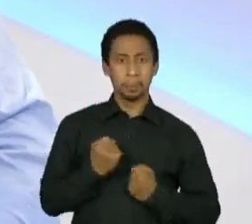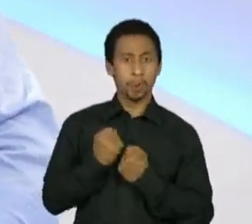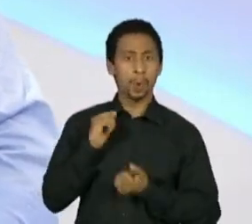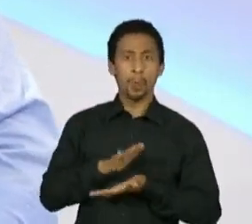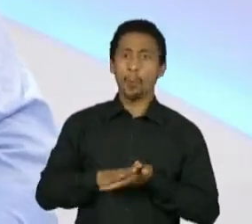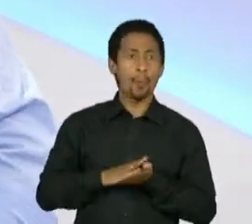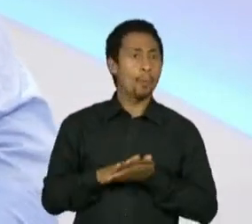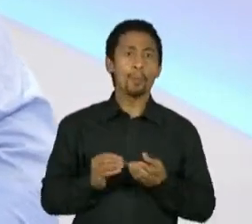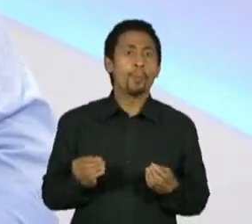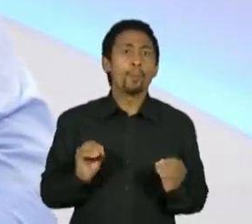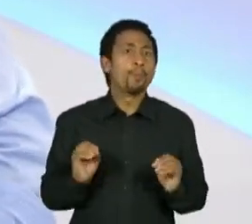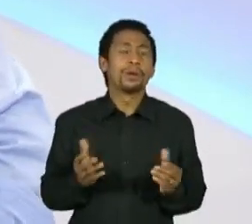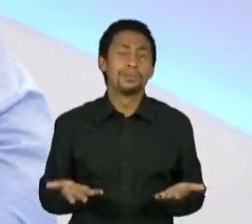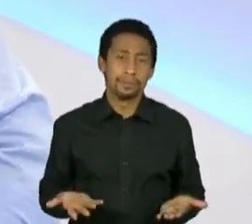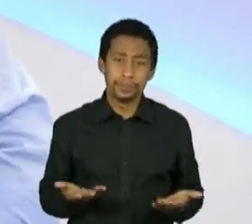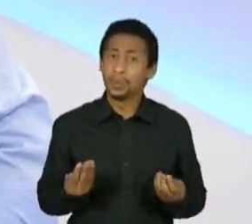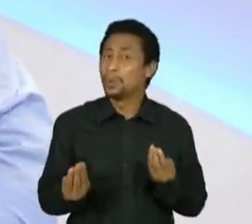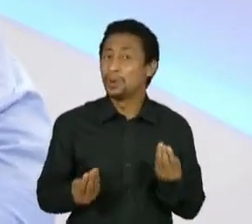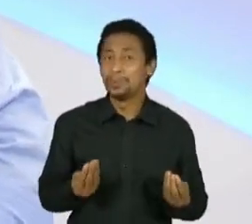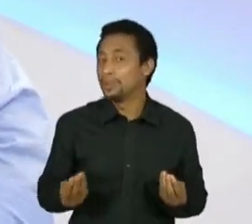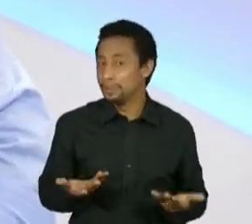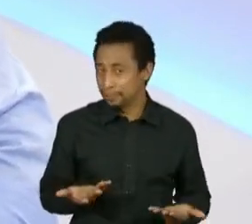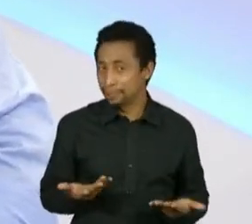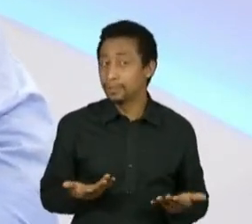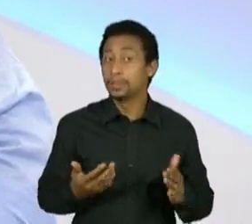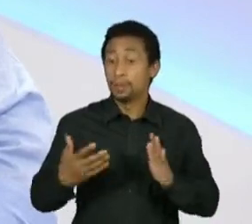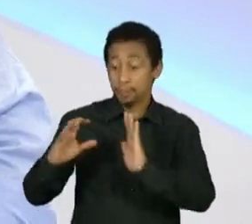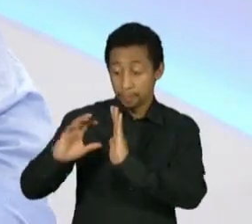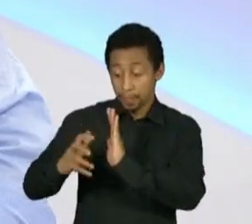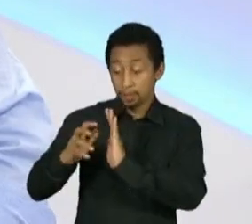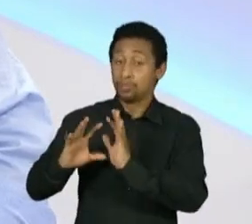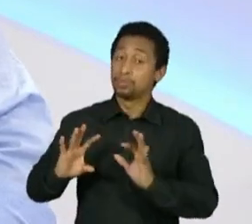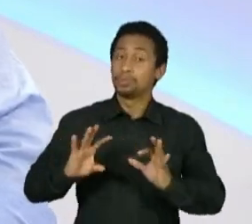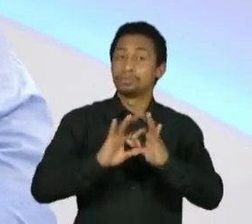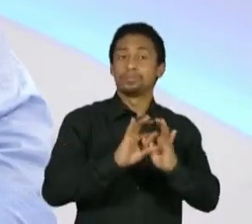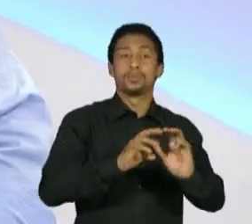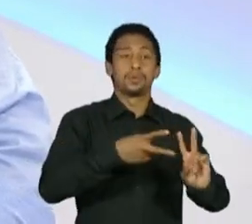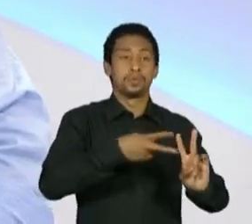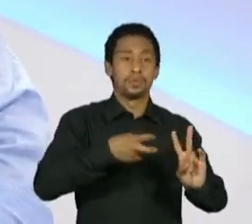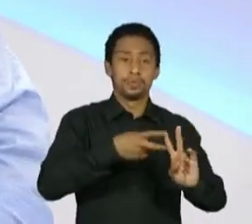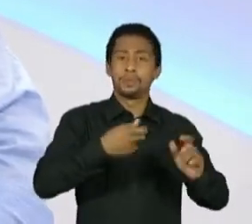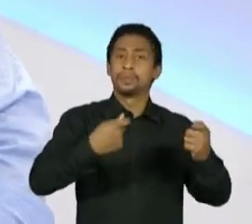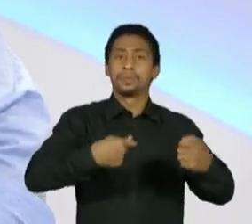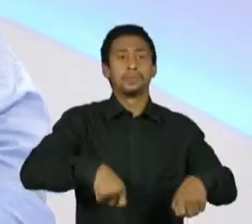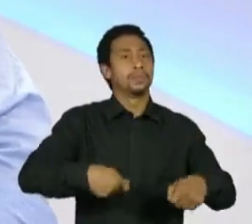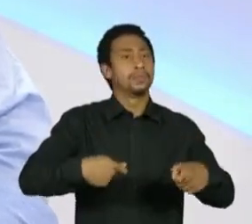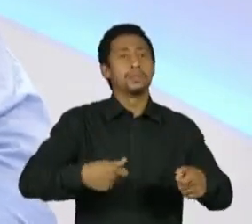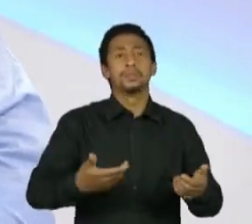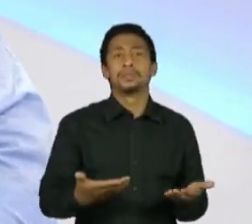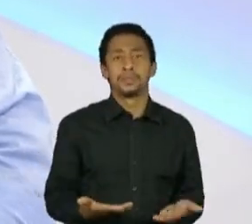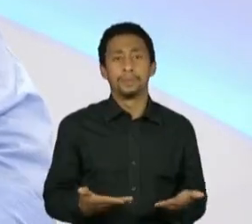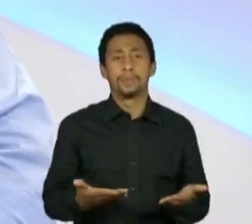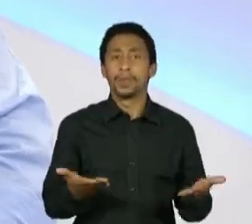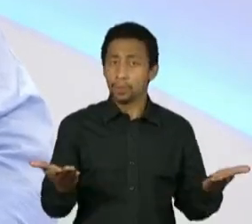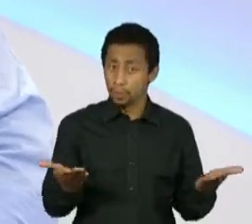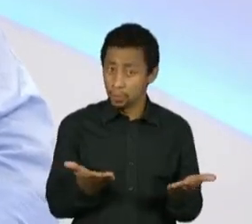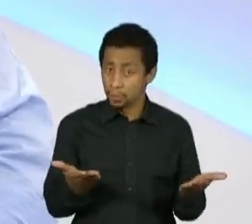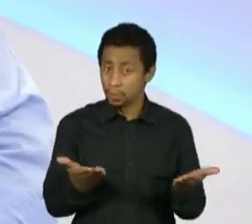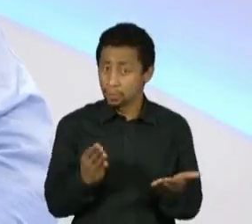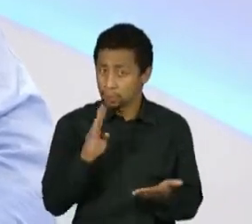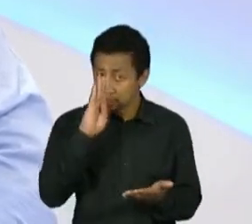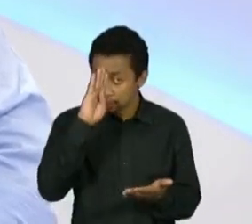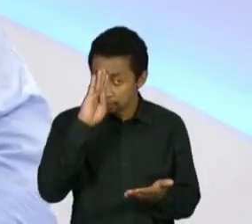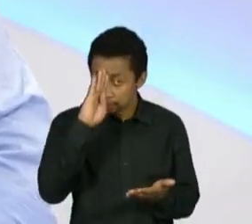partidário tem sido isso para os povos indígenas, porque, hoje, eu acredito que